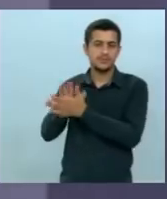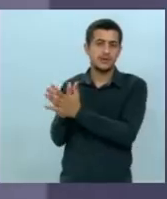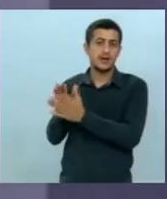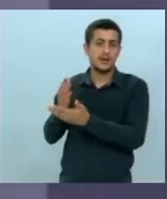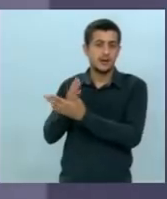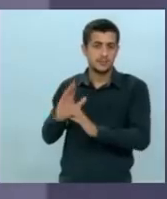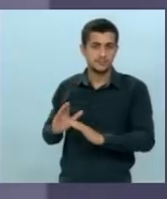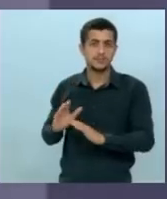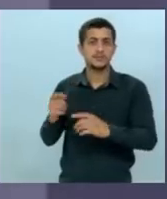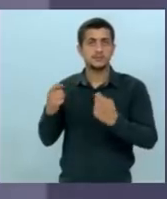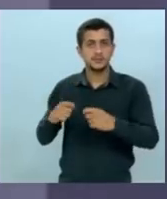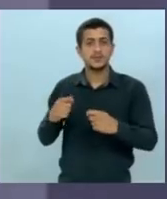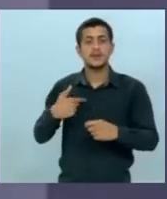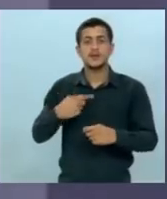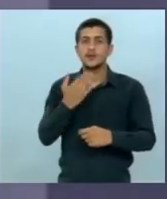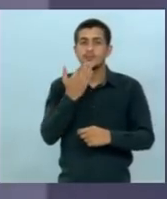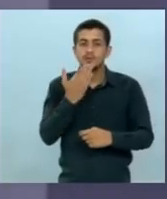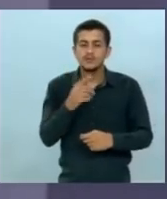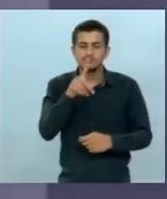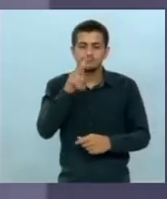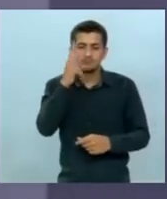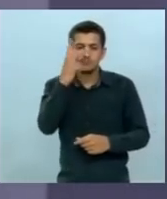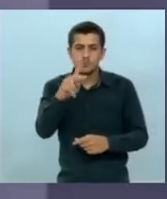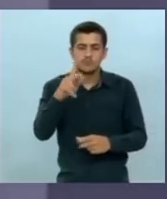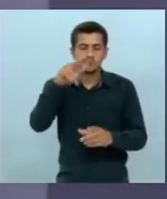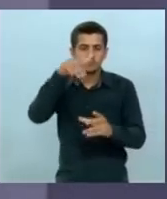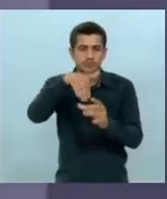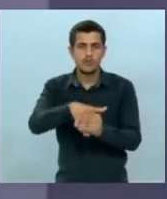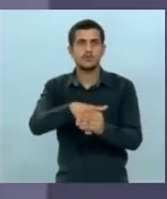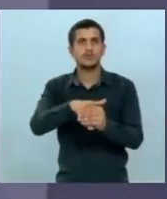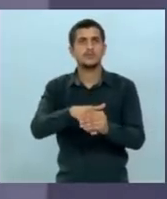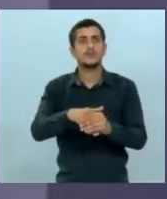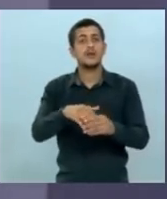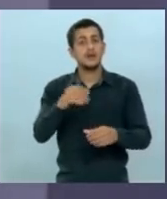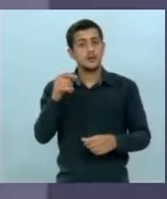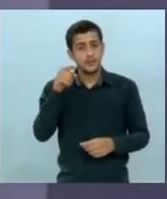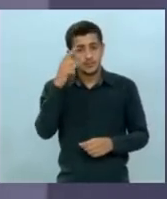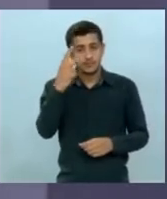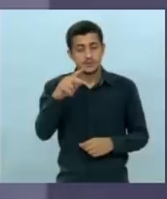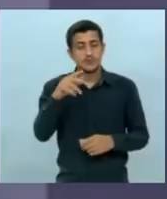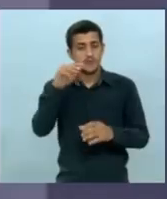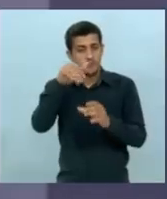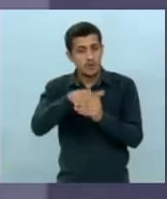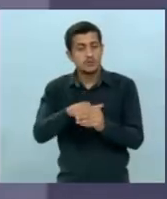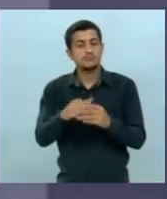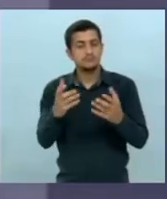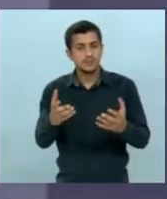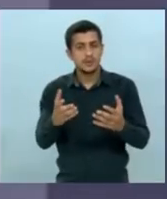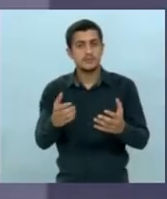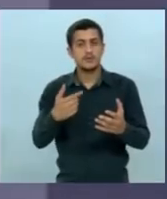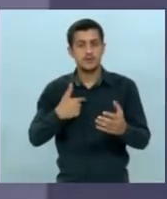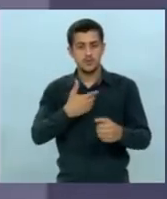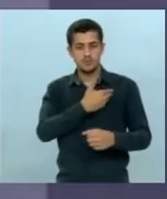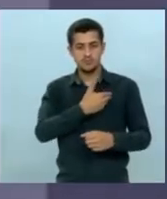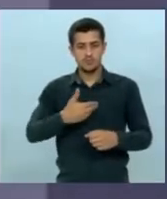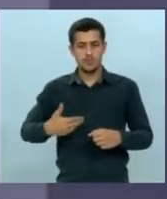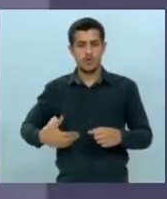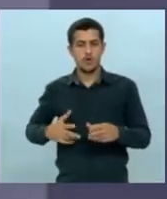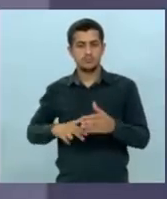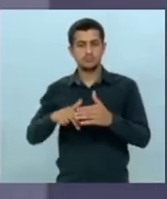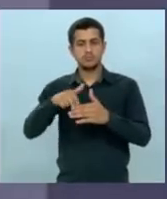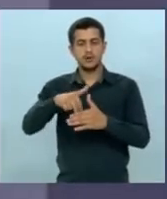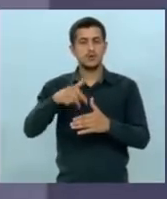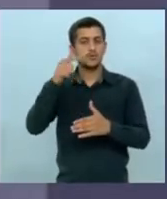eu preciso do seu voto preciso do seu voto para me tornar governador e